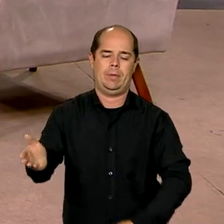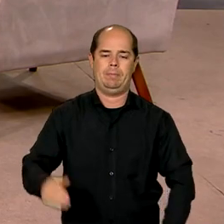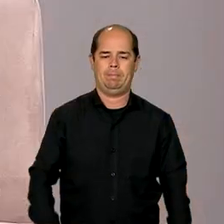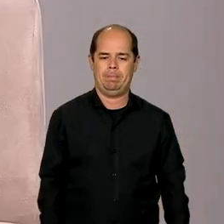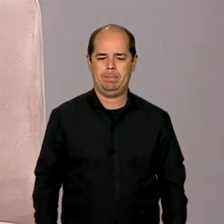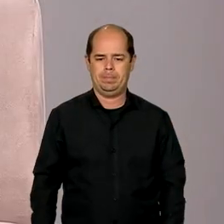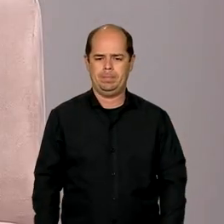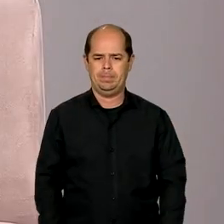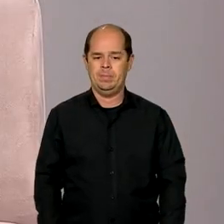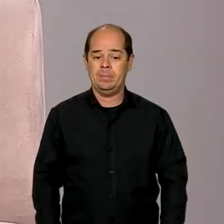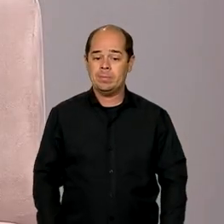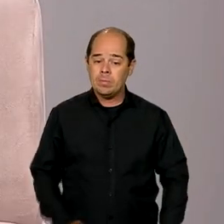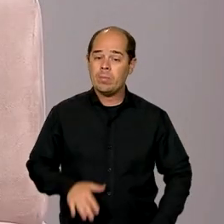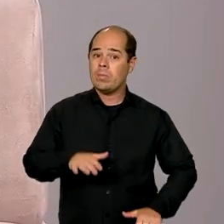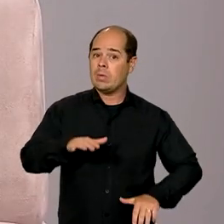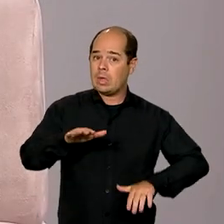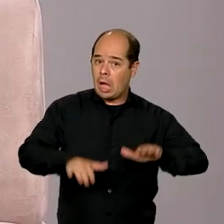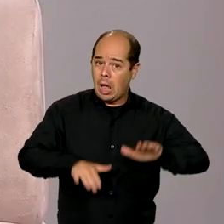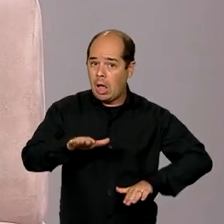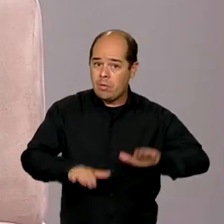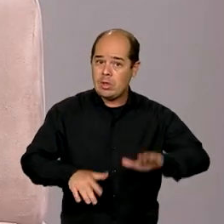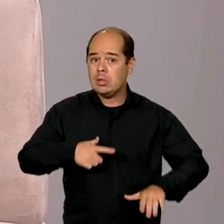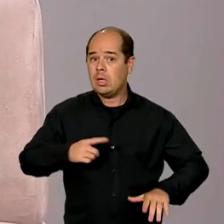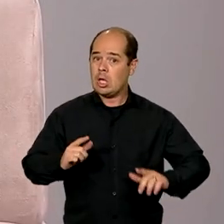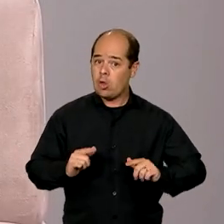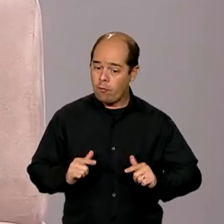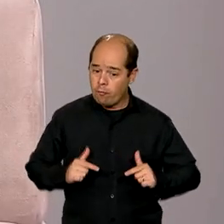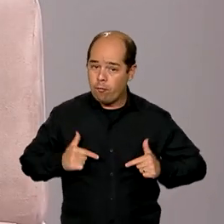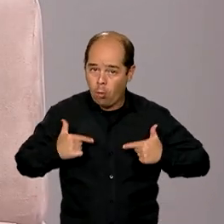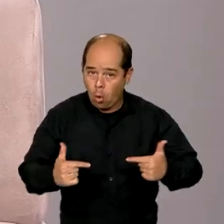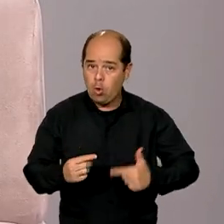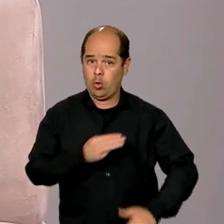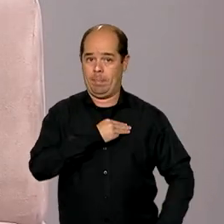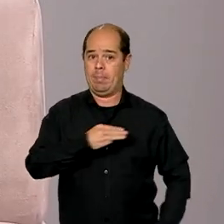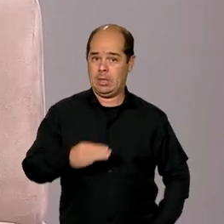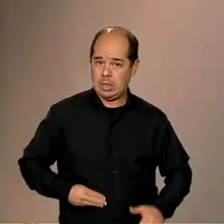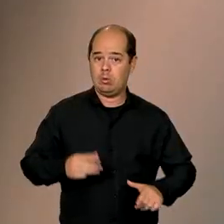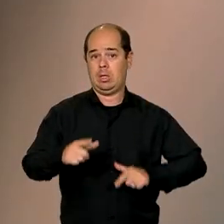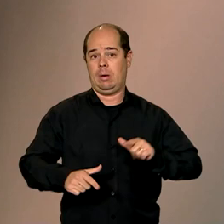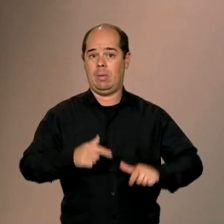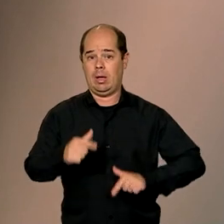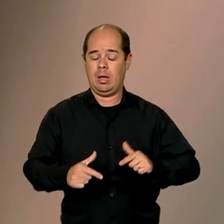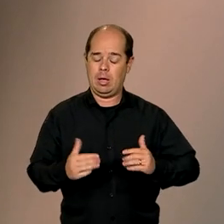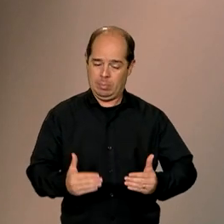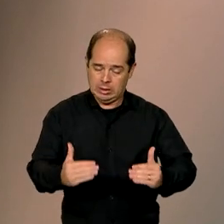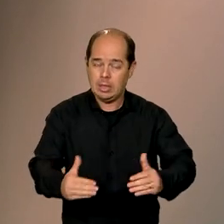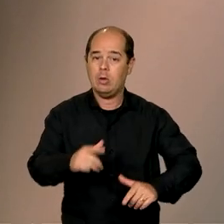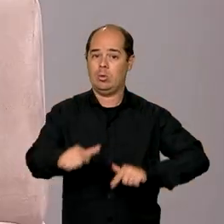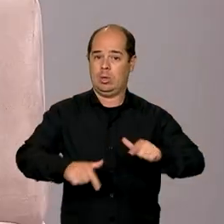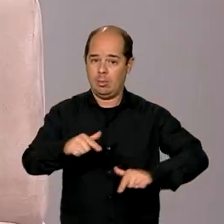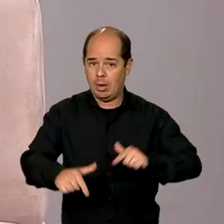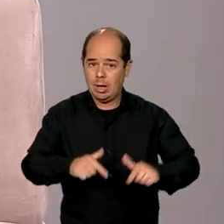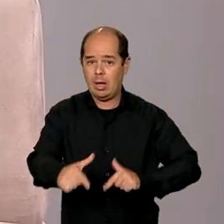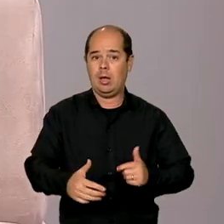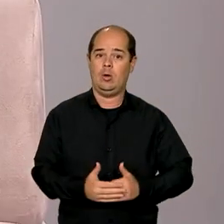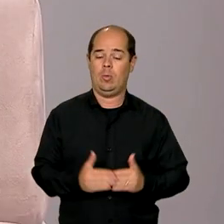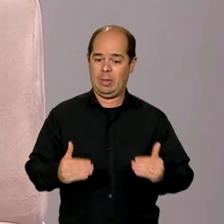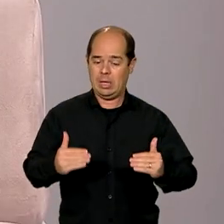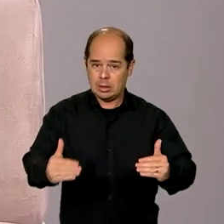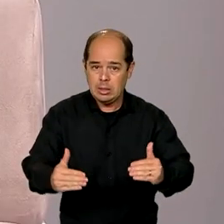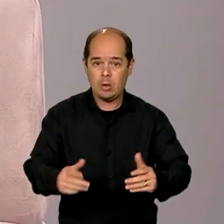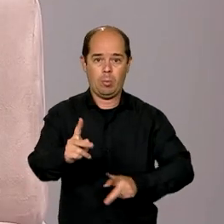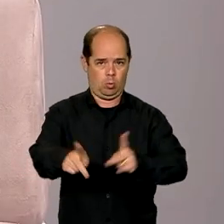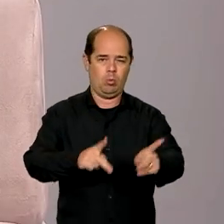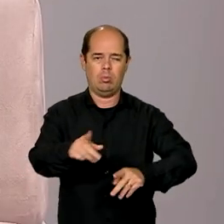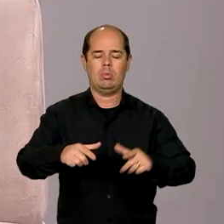em que, mesmo com essa ação do Ministério do Trabalho, do Ministério Público do Trabalho, há um risco